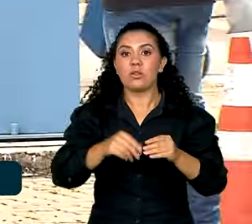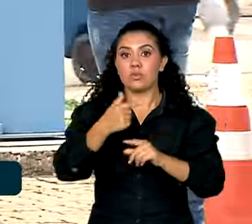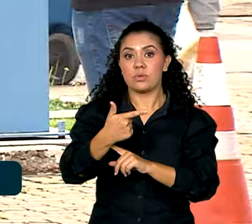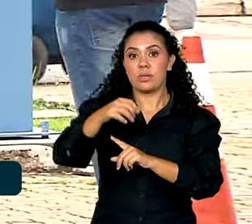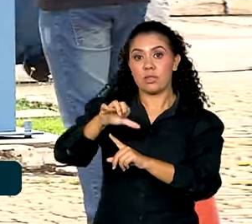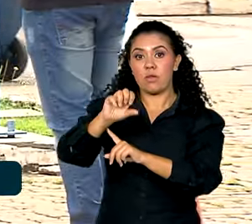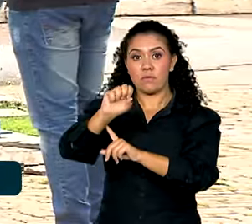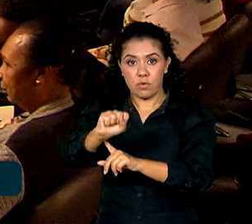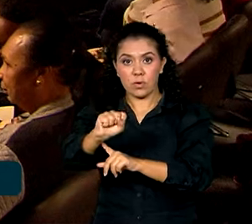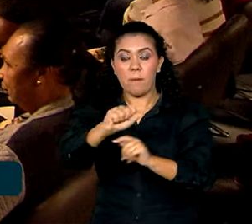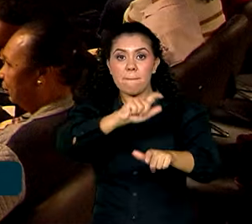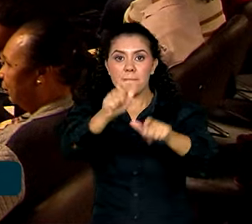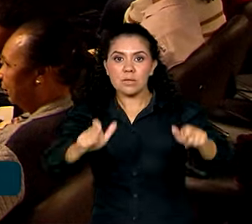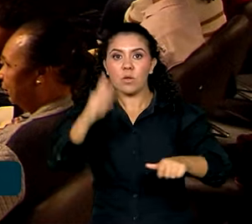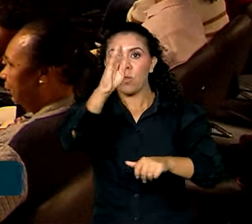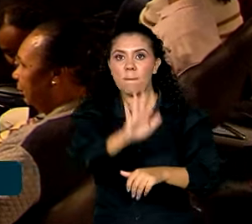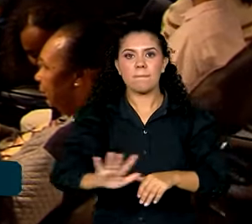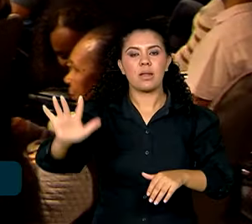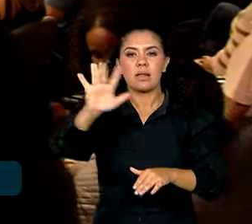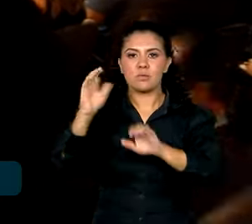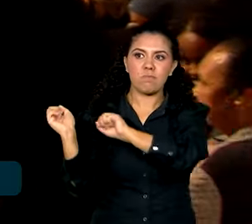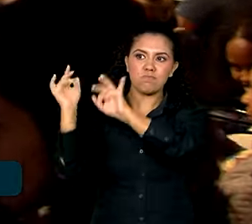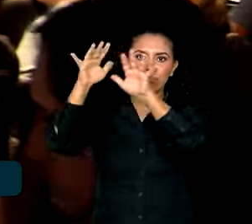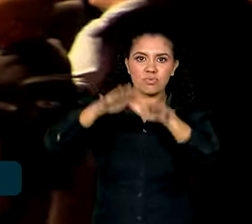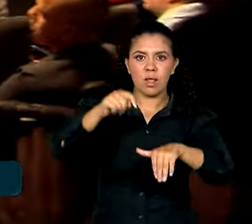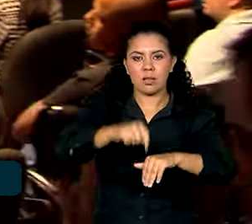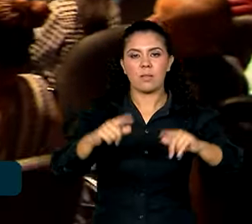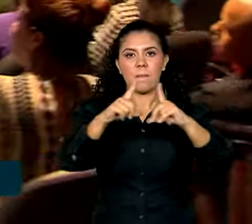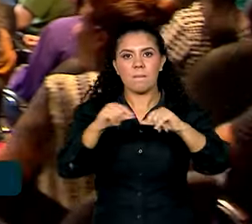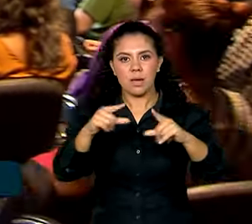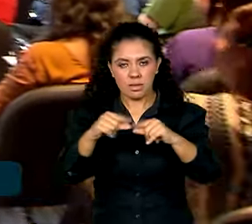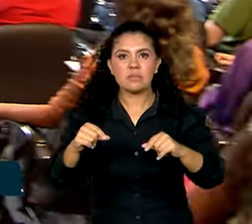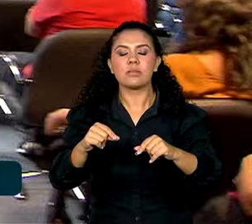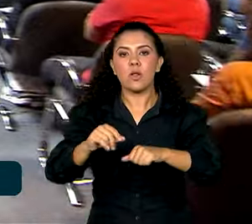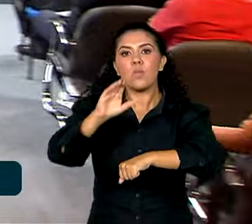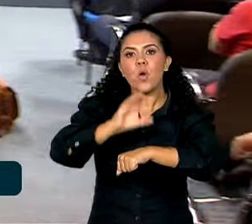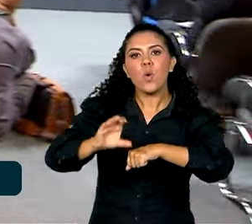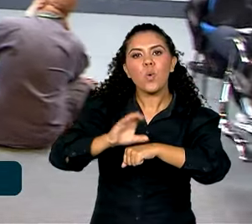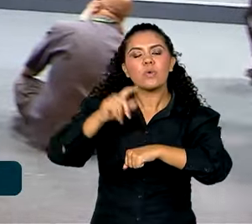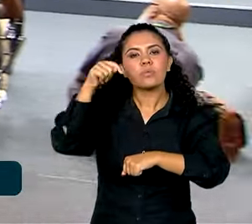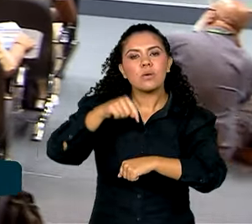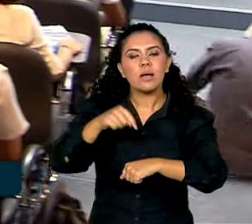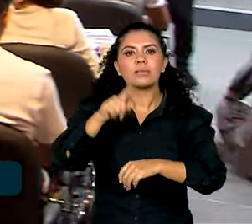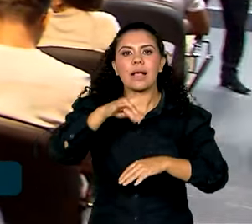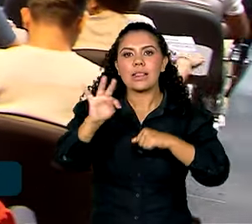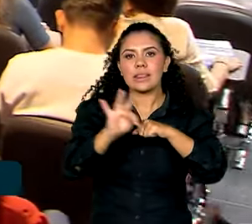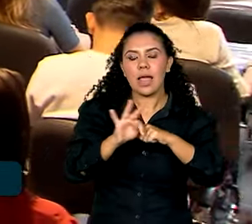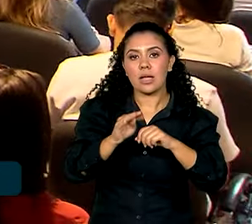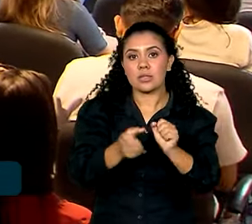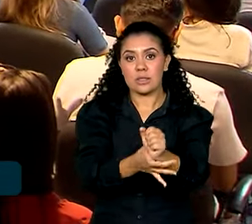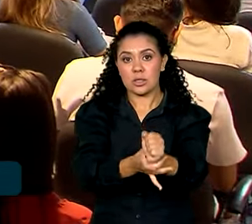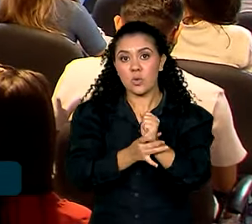pessoas de todo o país participam em Brasília do curso de formação para o cargo de técnico de seguro social.